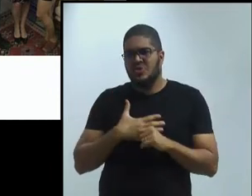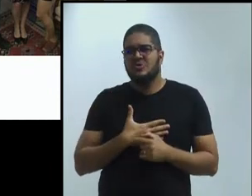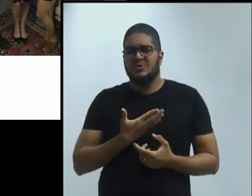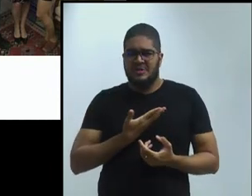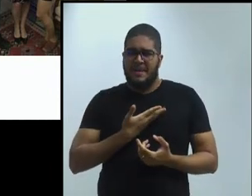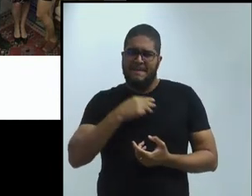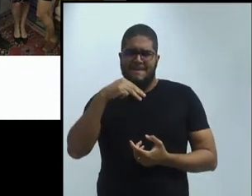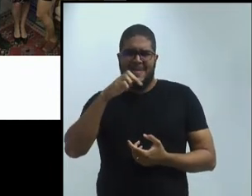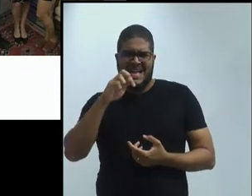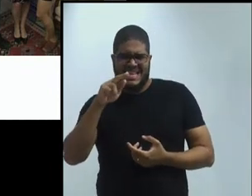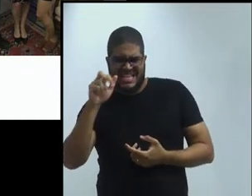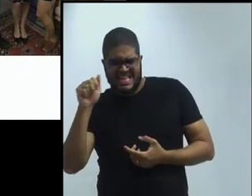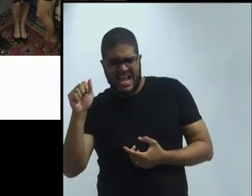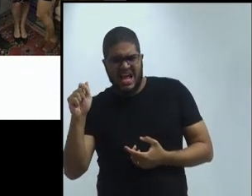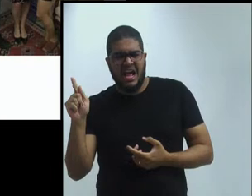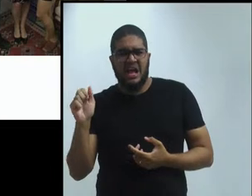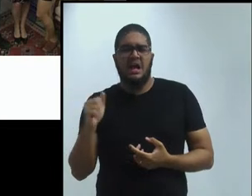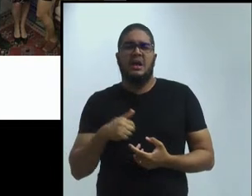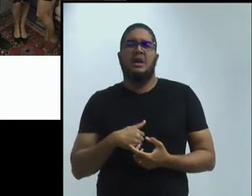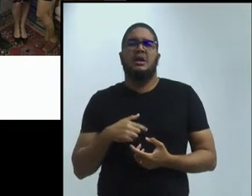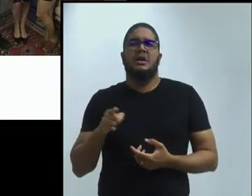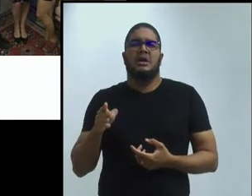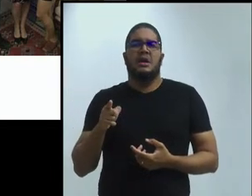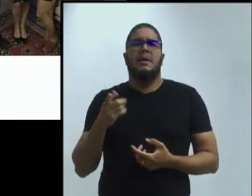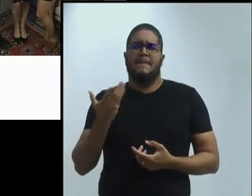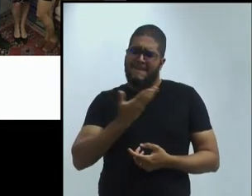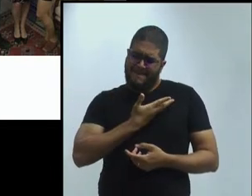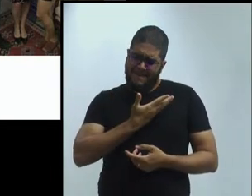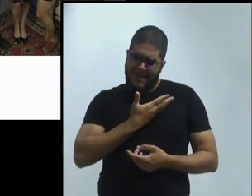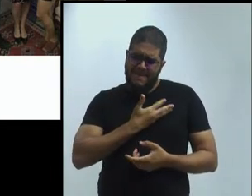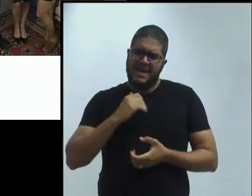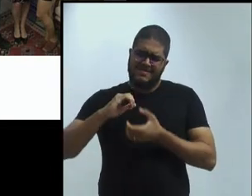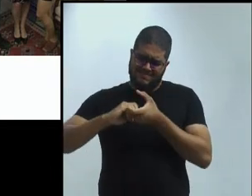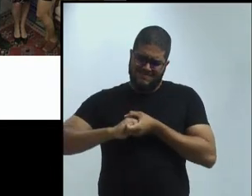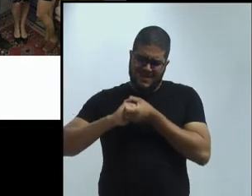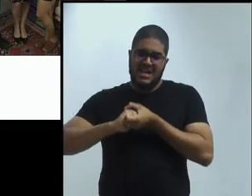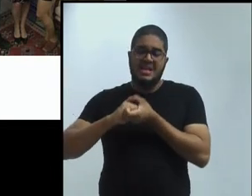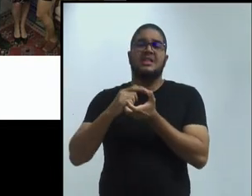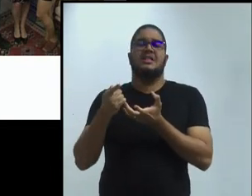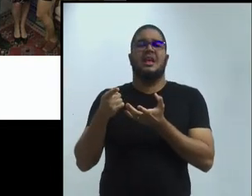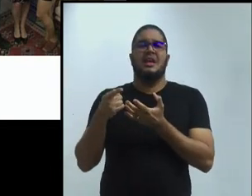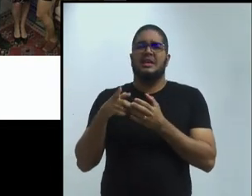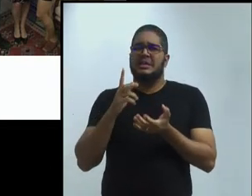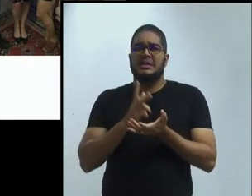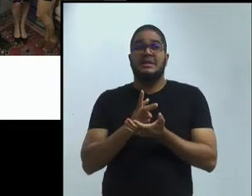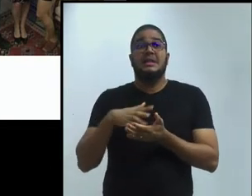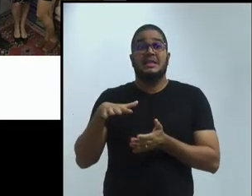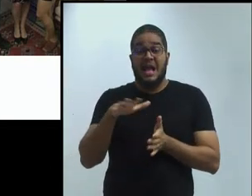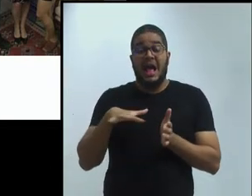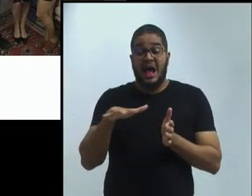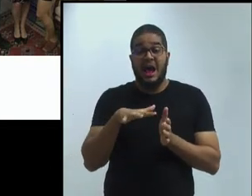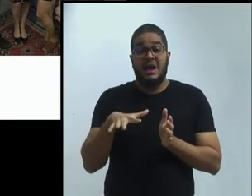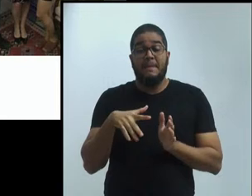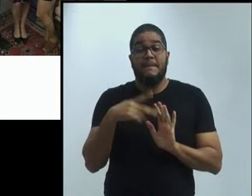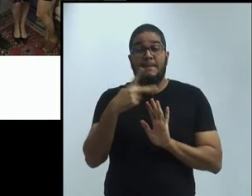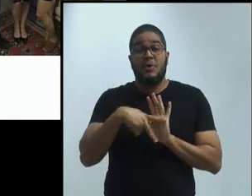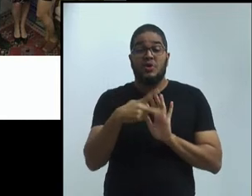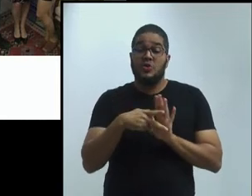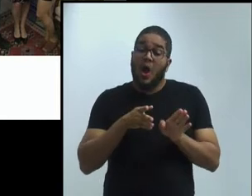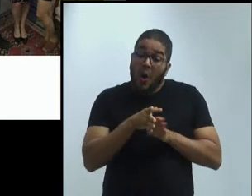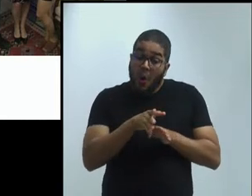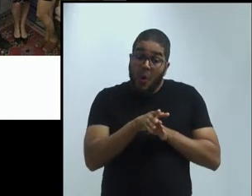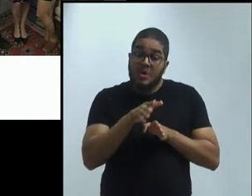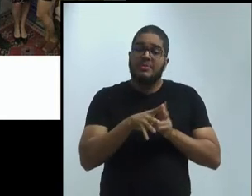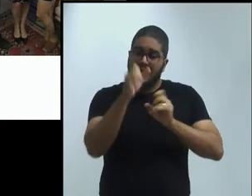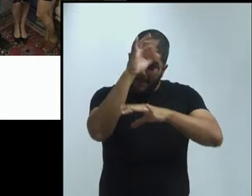em centros de autoacesso e em aconselhamento e aprendizagem de línguas. Já estou quase acabando. e